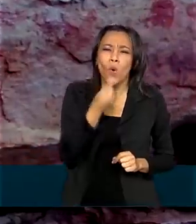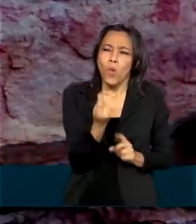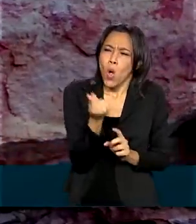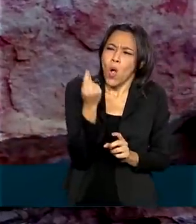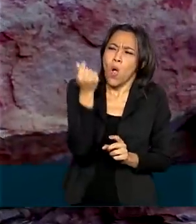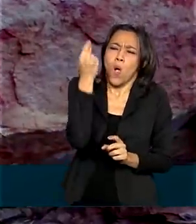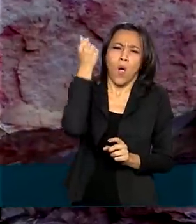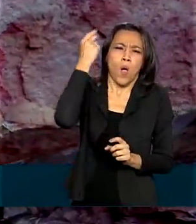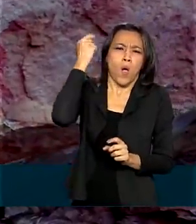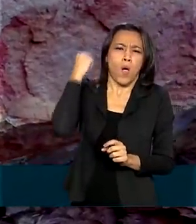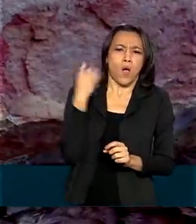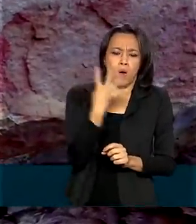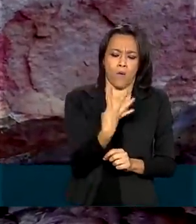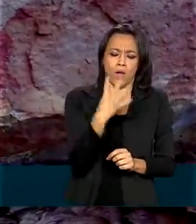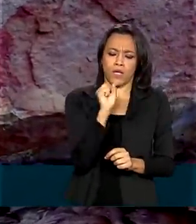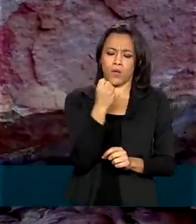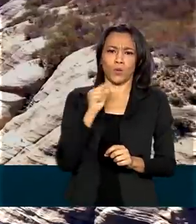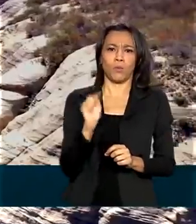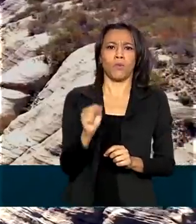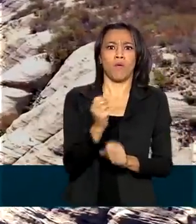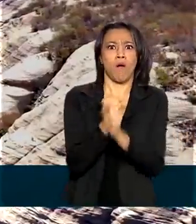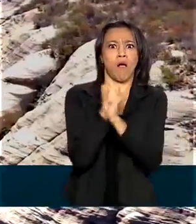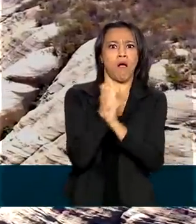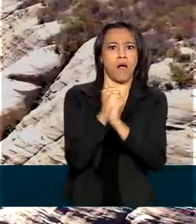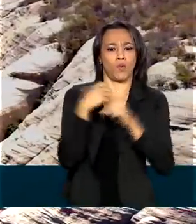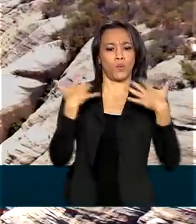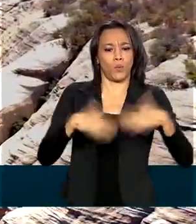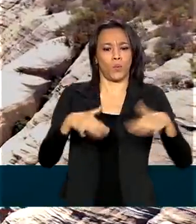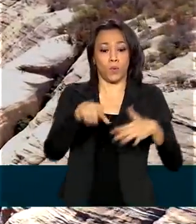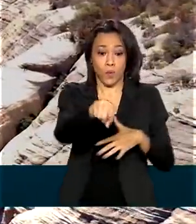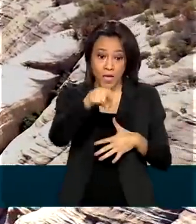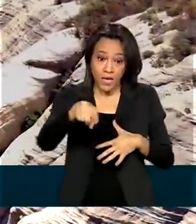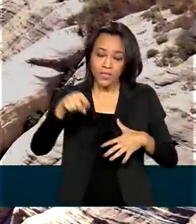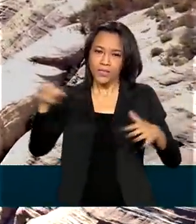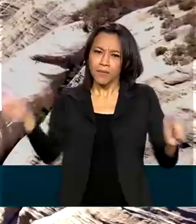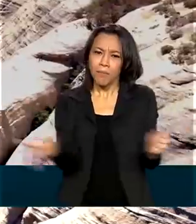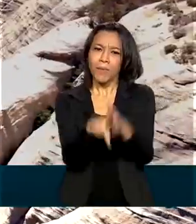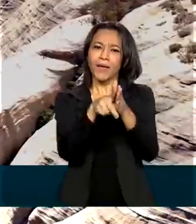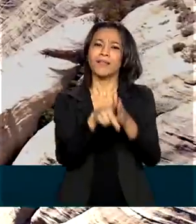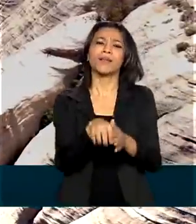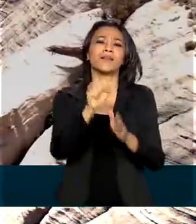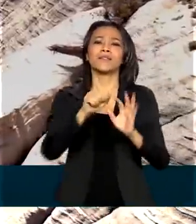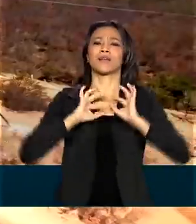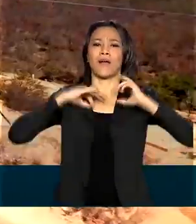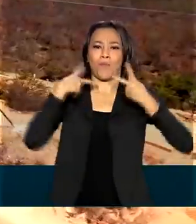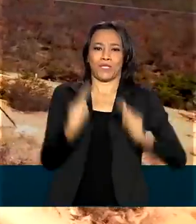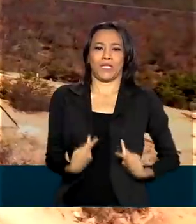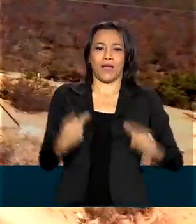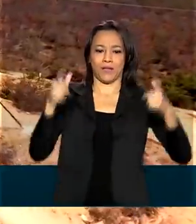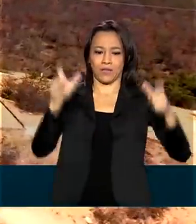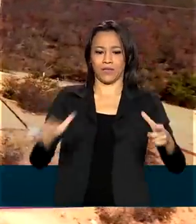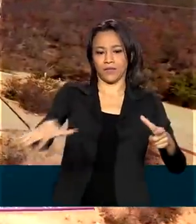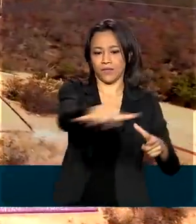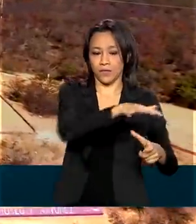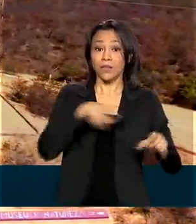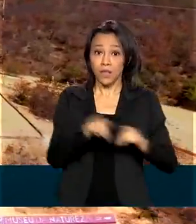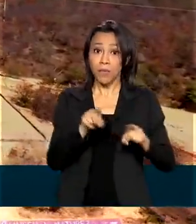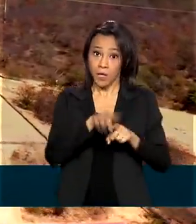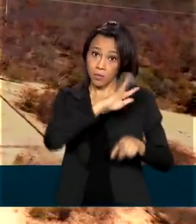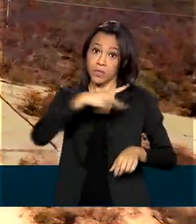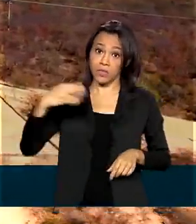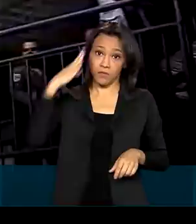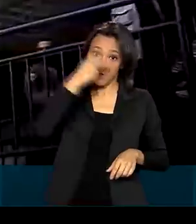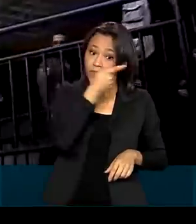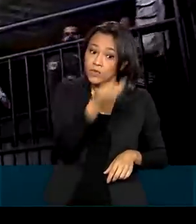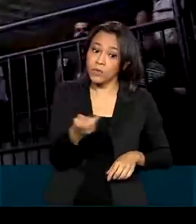há cerca de 48 mil anos. O parque é considerado o patrimônio cultural da humanidade. O presidente também visitou o